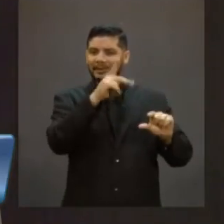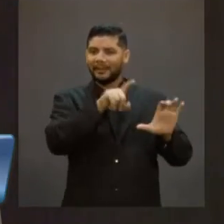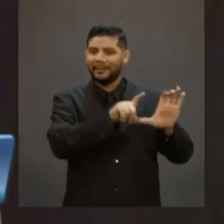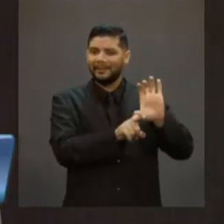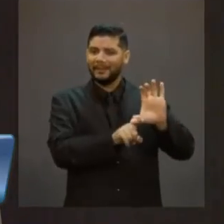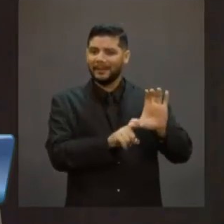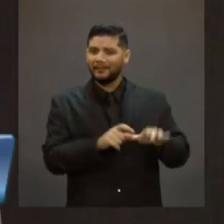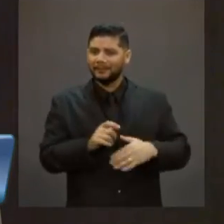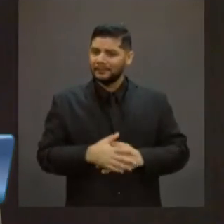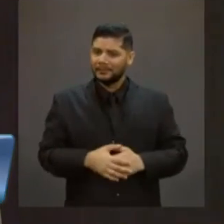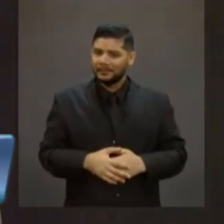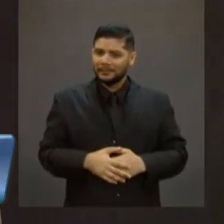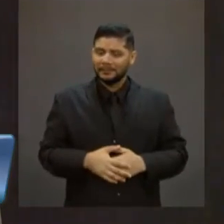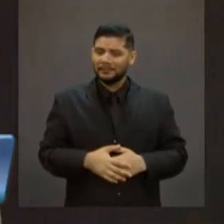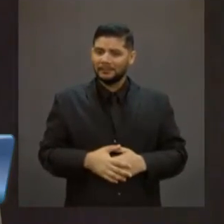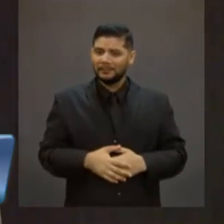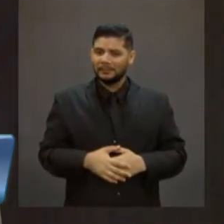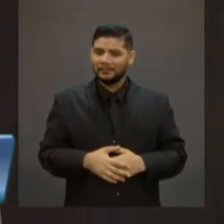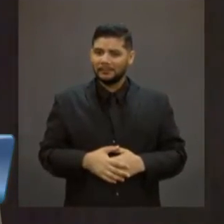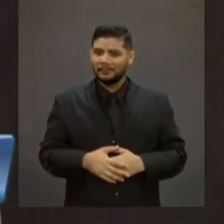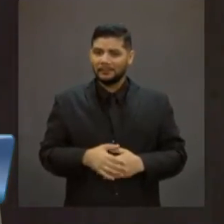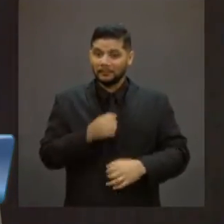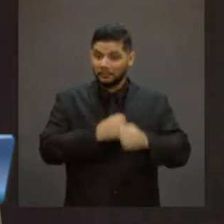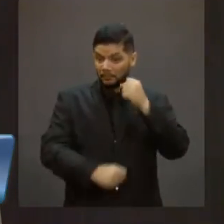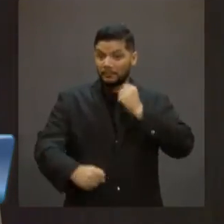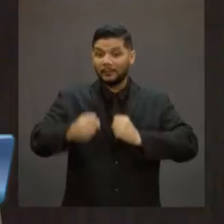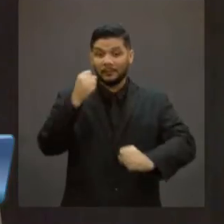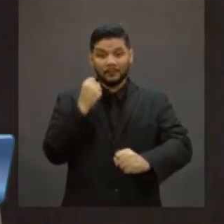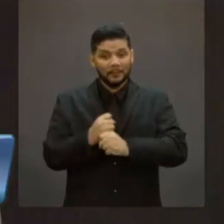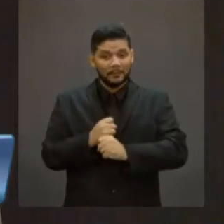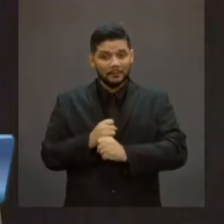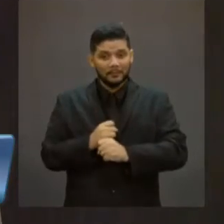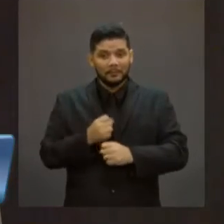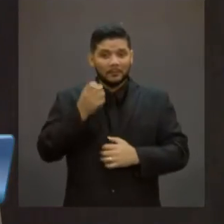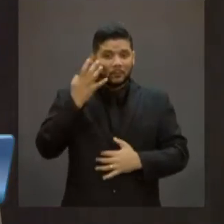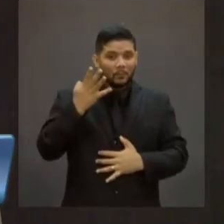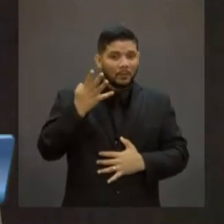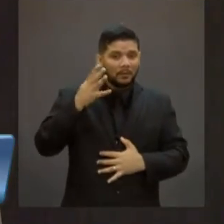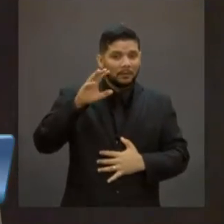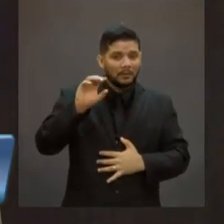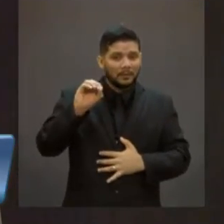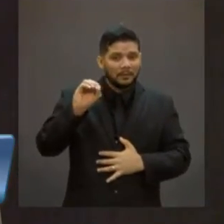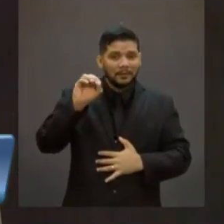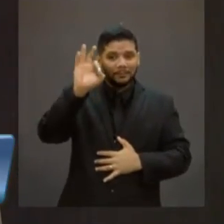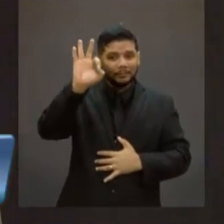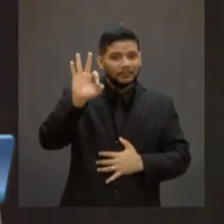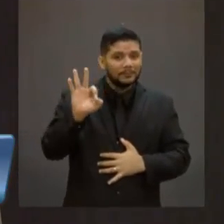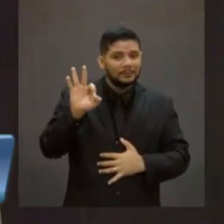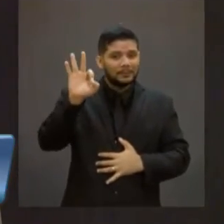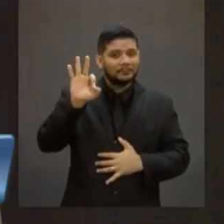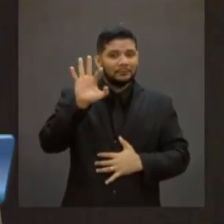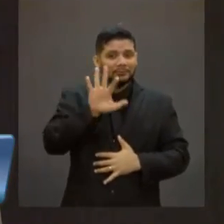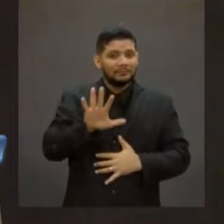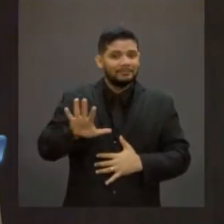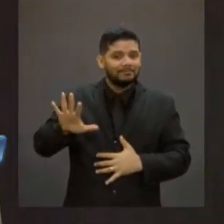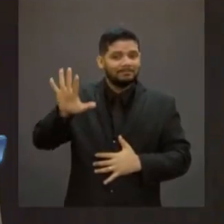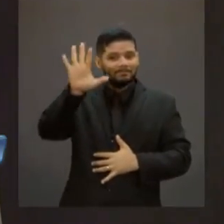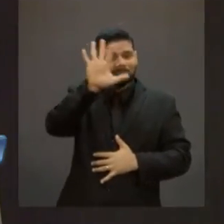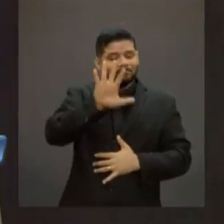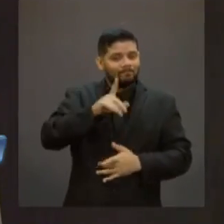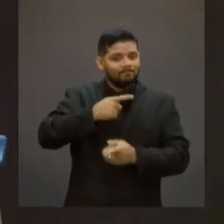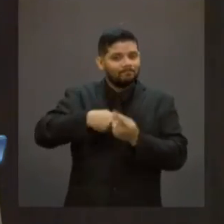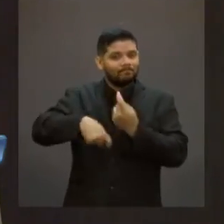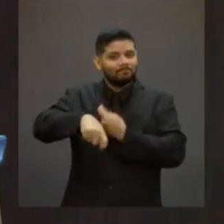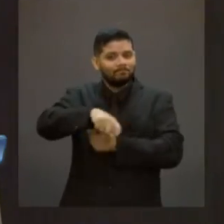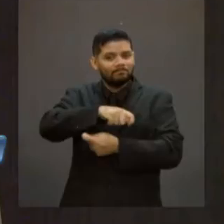Juros e amortização da dívida. Ano passado, deputado, foram 40% do orçamento geral da União. Deputado,